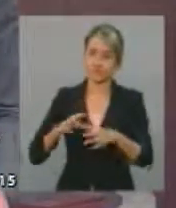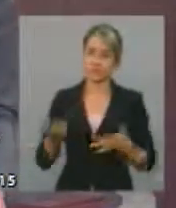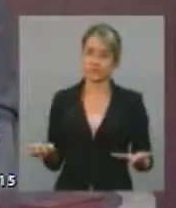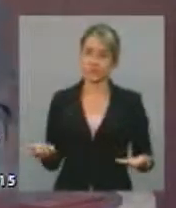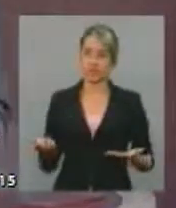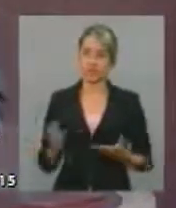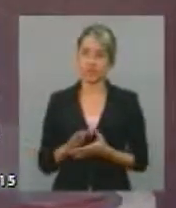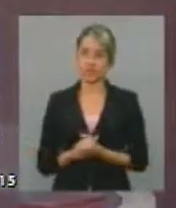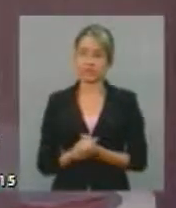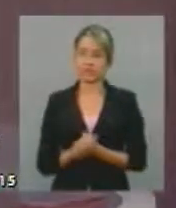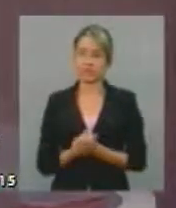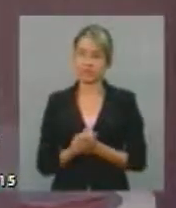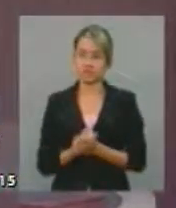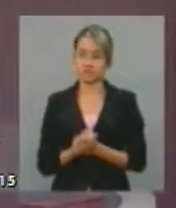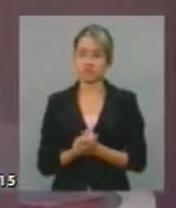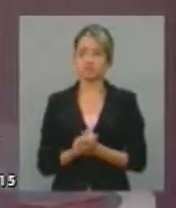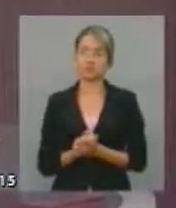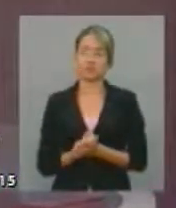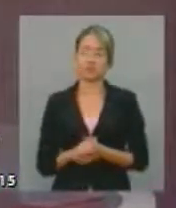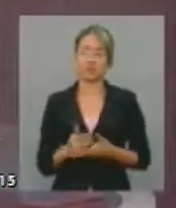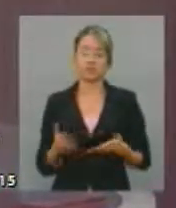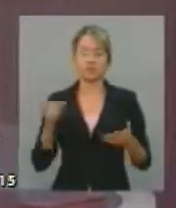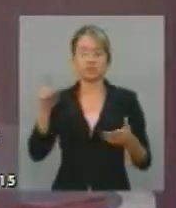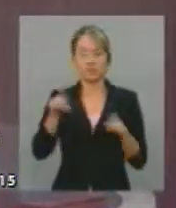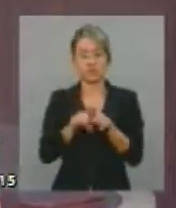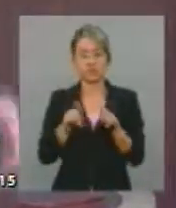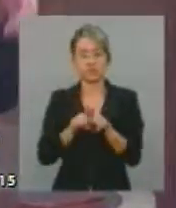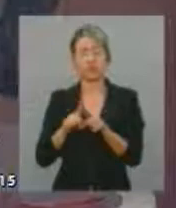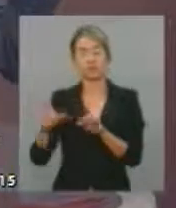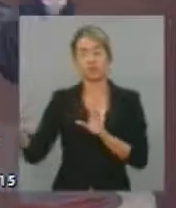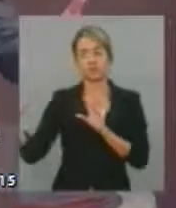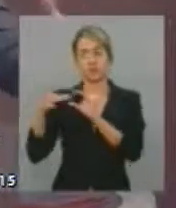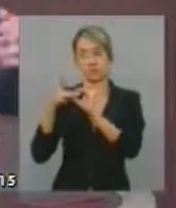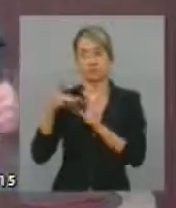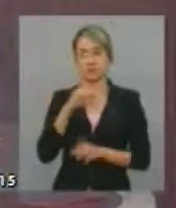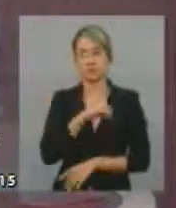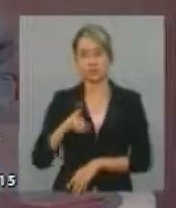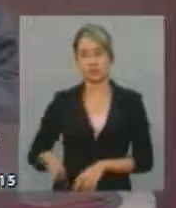a pauta da Comissão da Infância e da Adolescência, a deputada Beth Rose muito